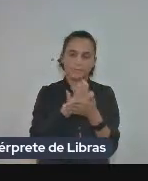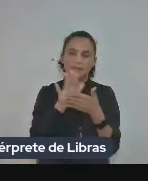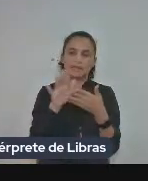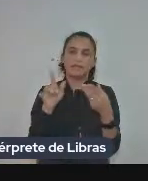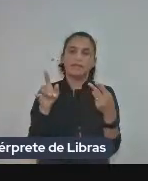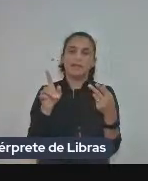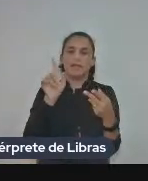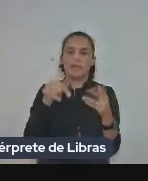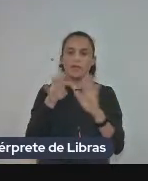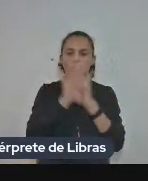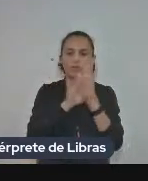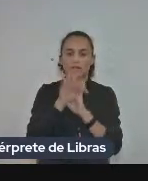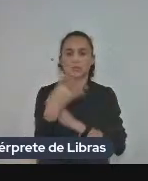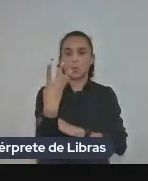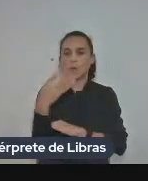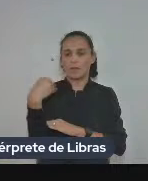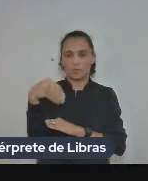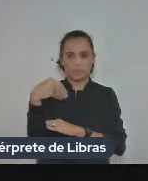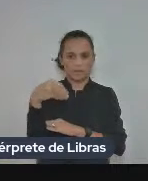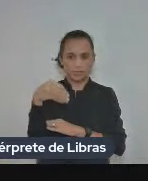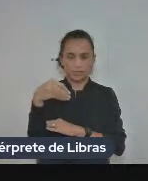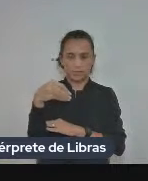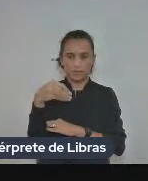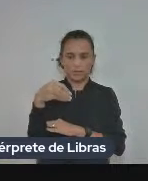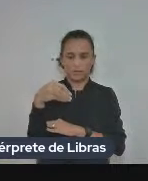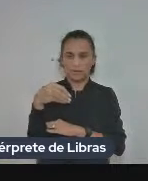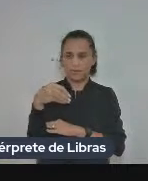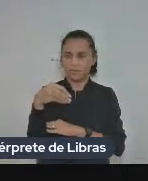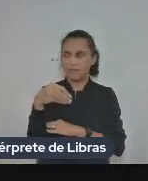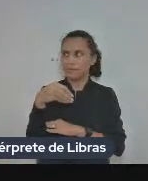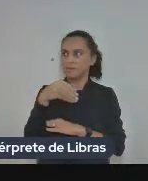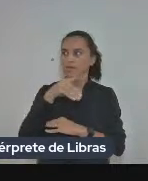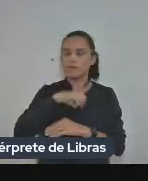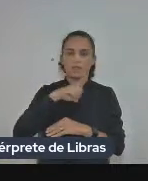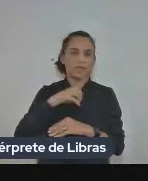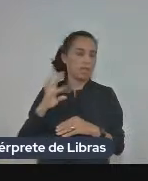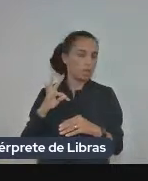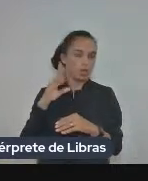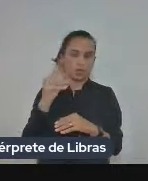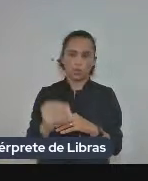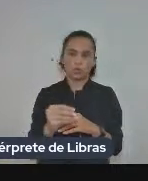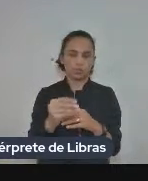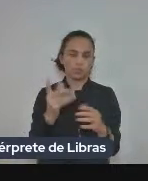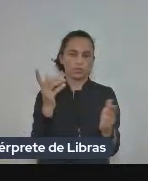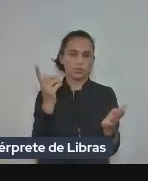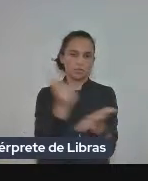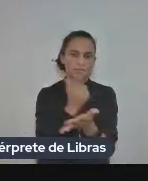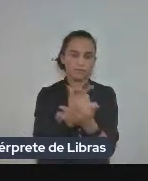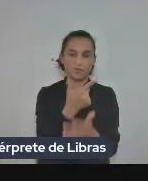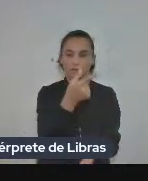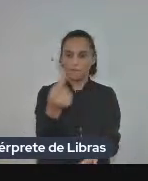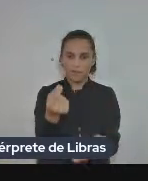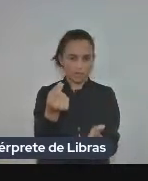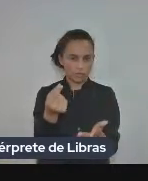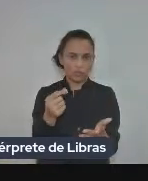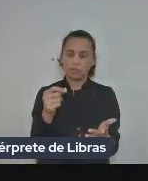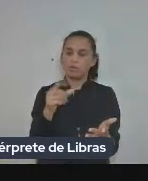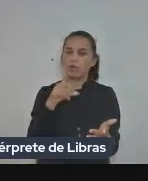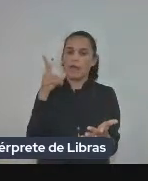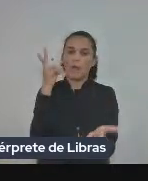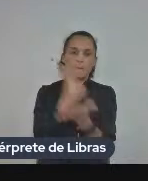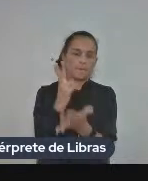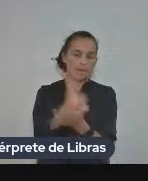um texto de quatro páginas que acompanha todos os livros todos os 20 tomos então é um texto só